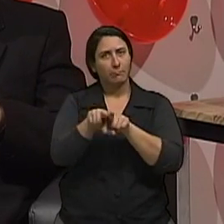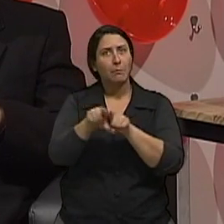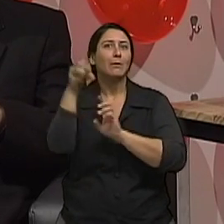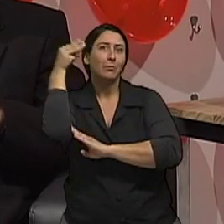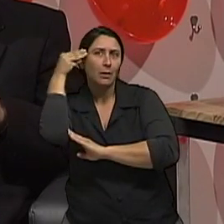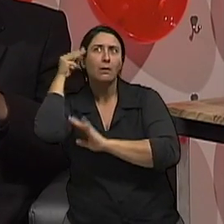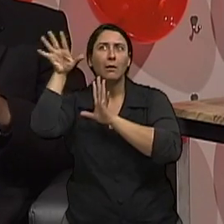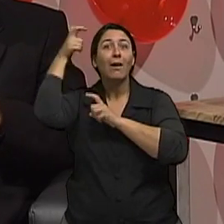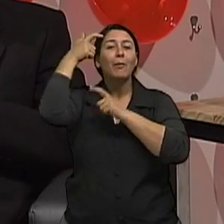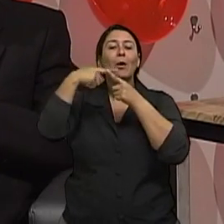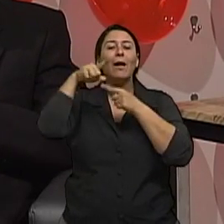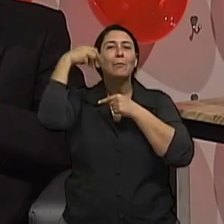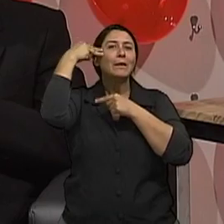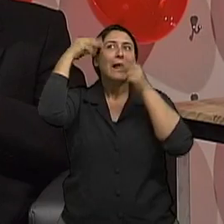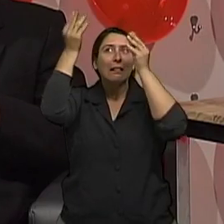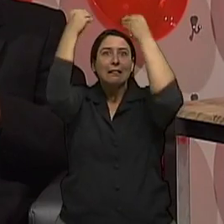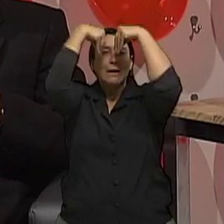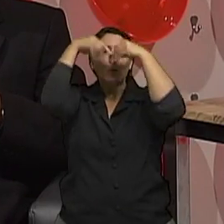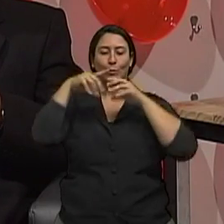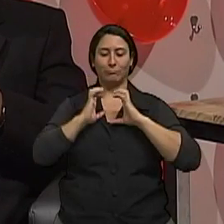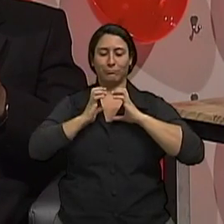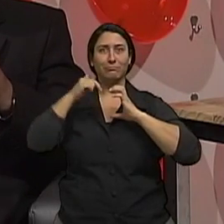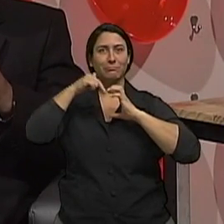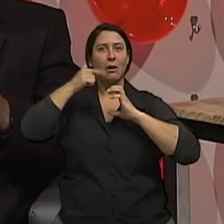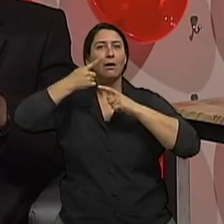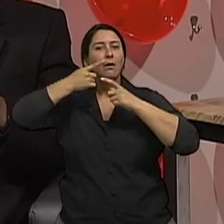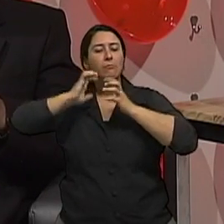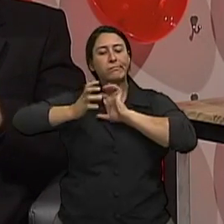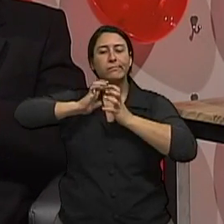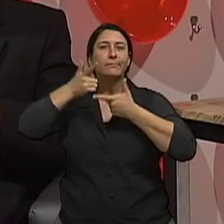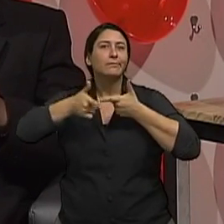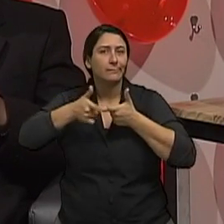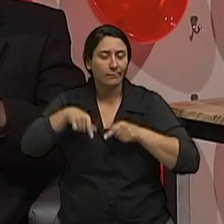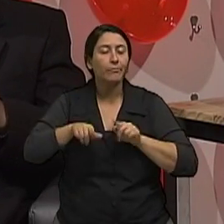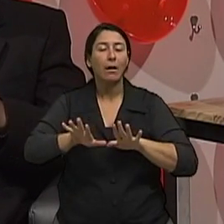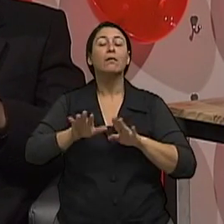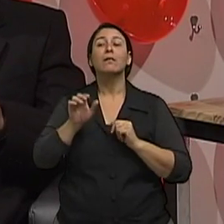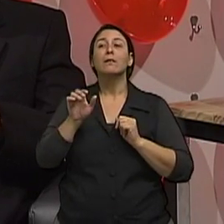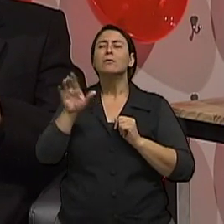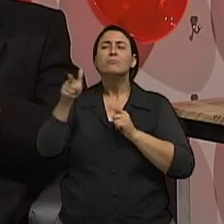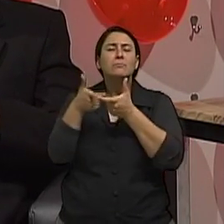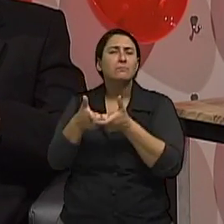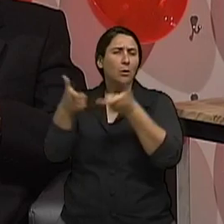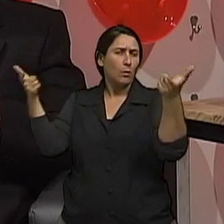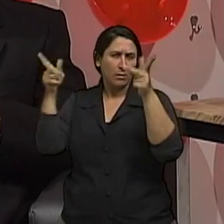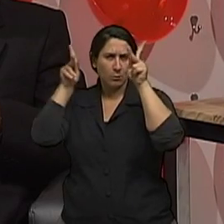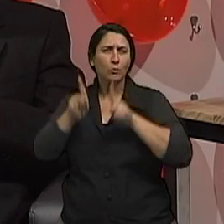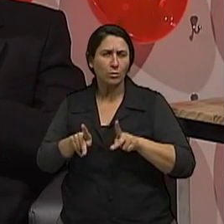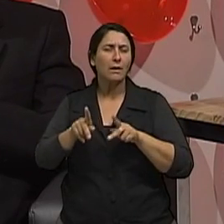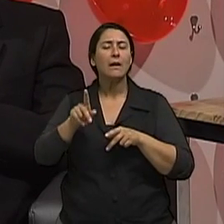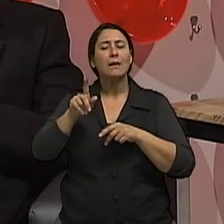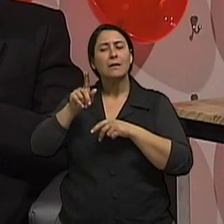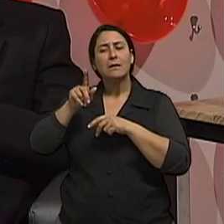metade são outras demências. Muito bem. Aproximadamente 10% de todas as demências, né? E a maioria das demências é no